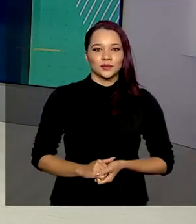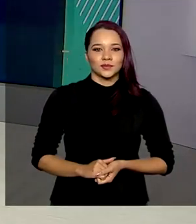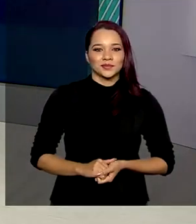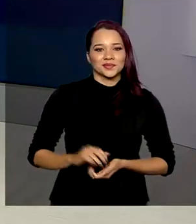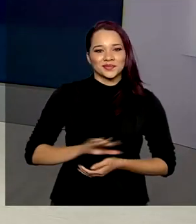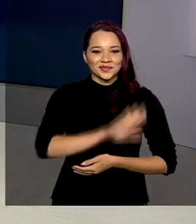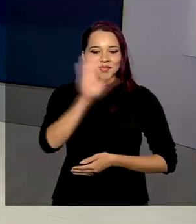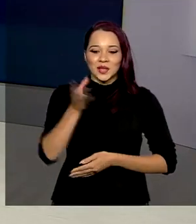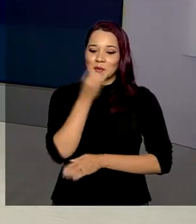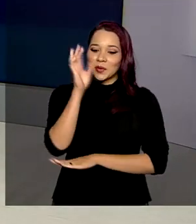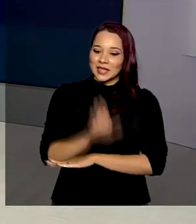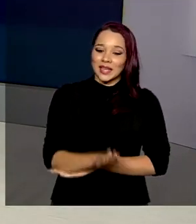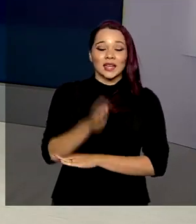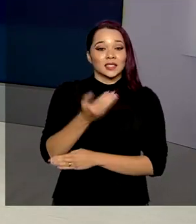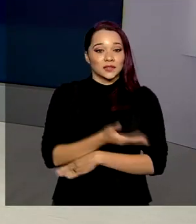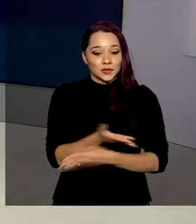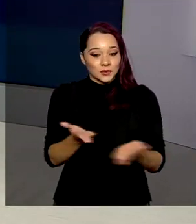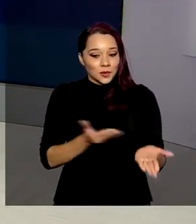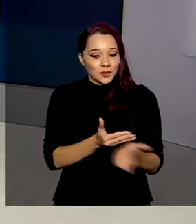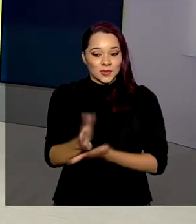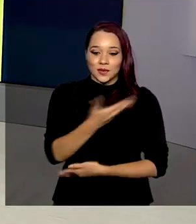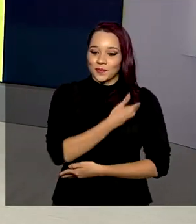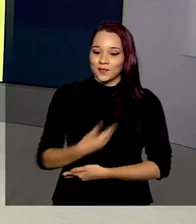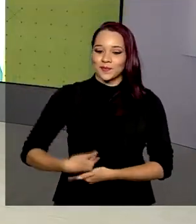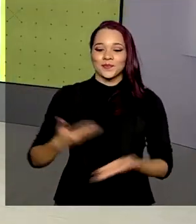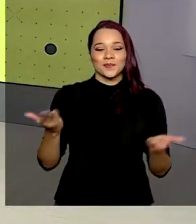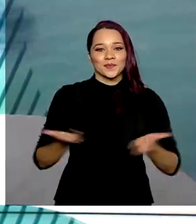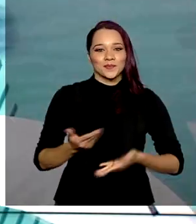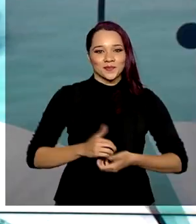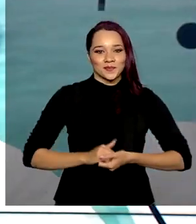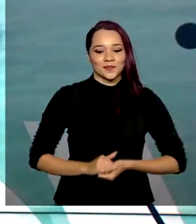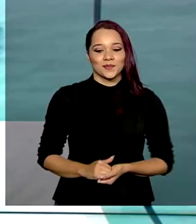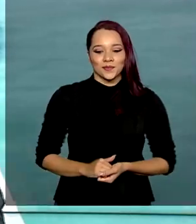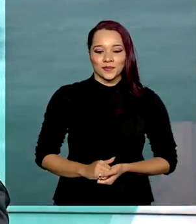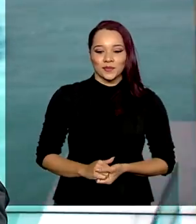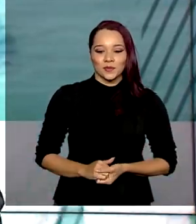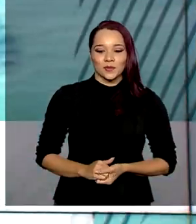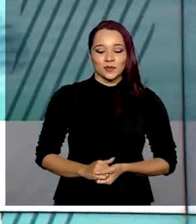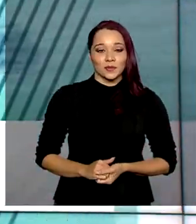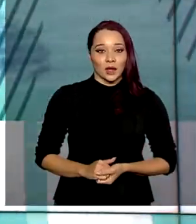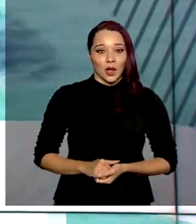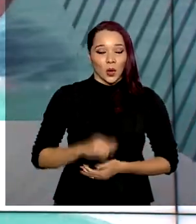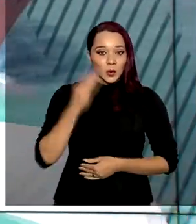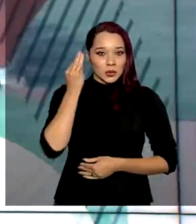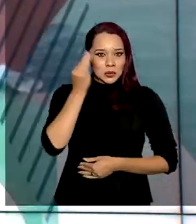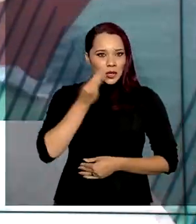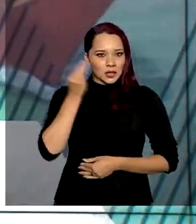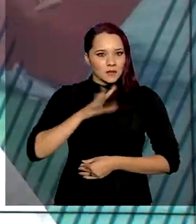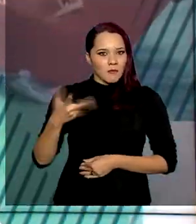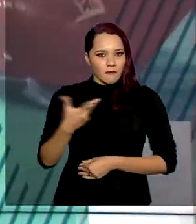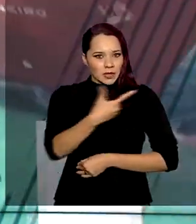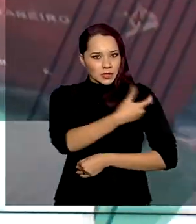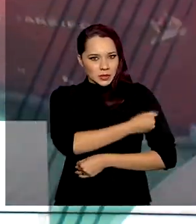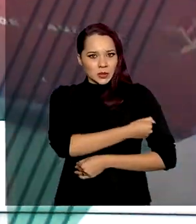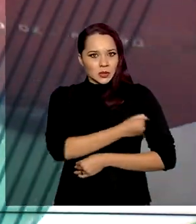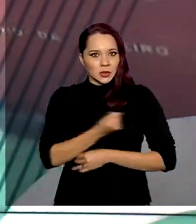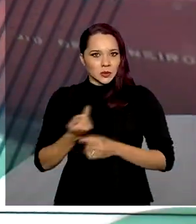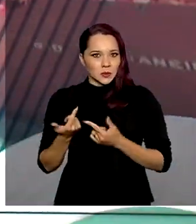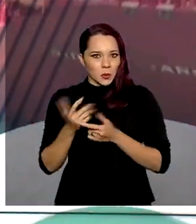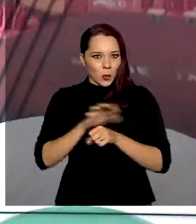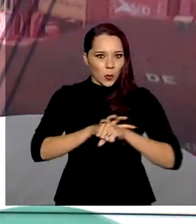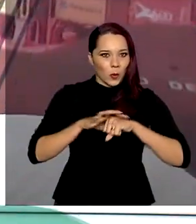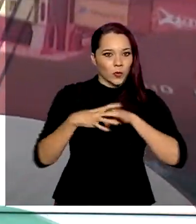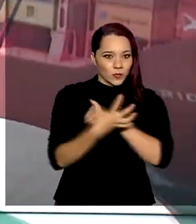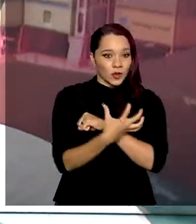Olá, boa tarde. Estamos no ar com o Governo Agora. Os testes com as vacinas contra o novo